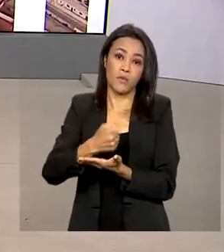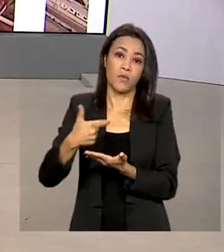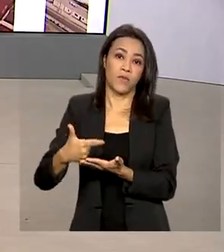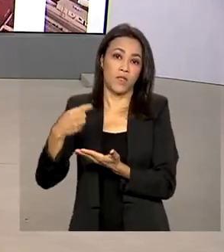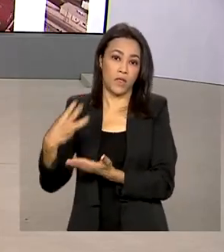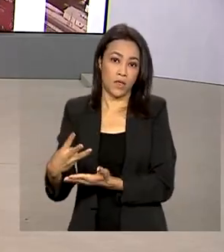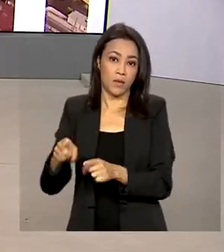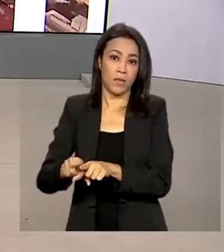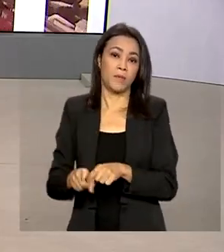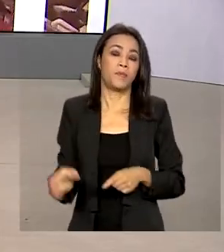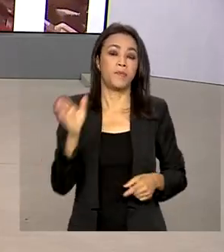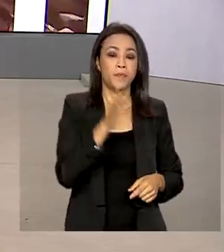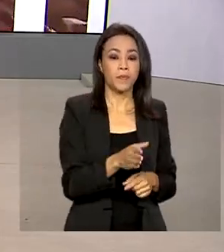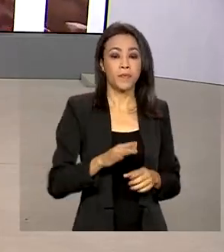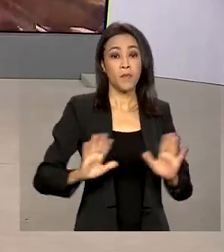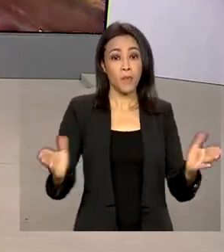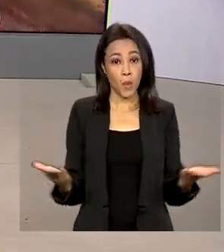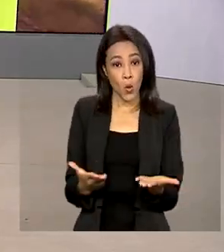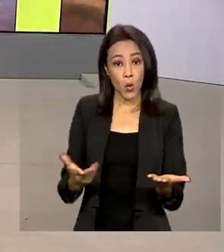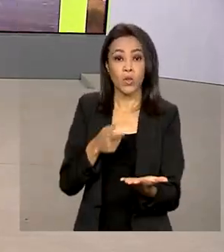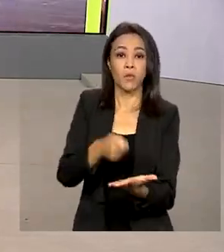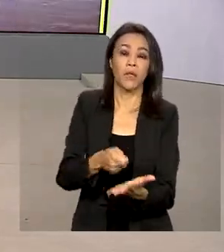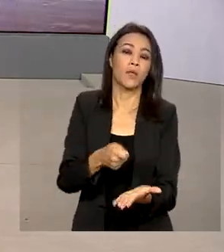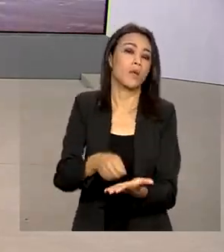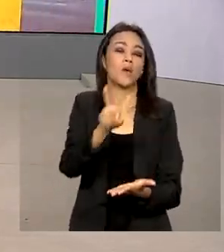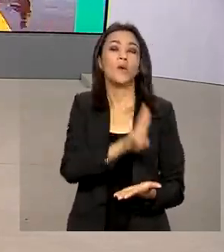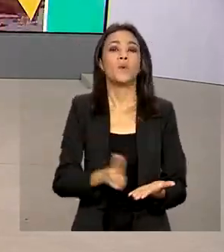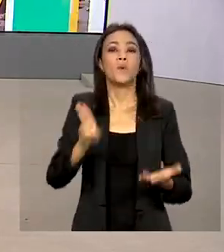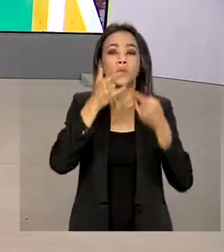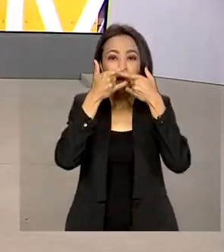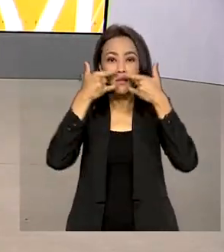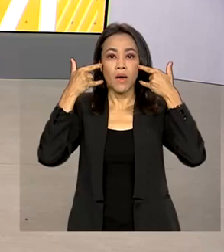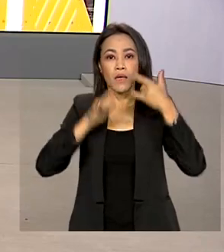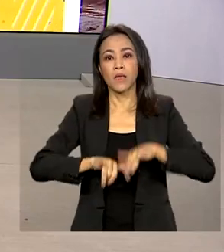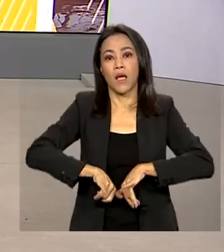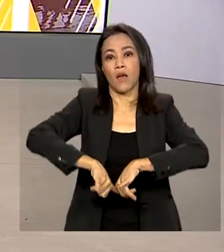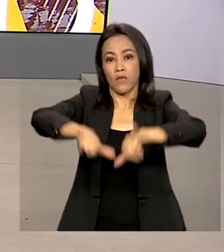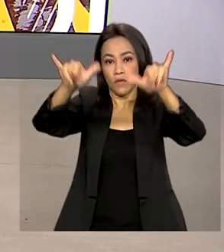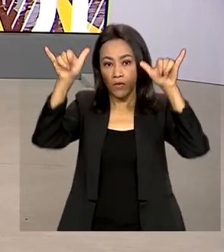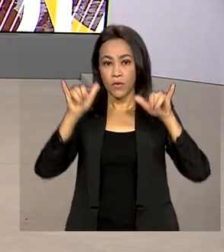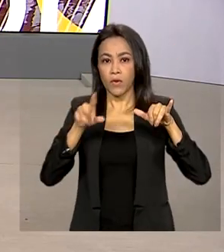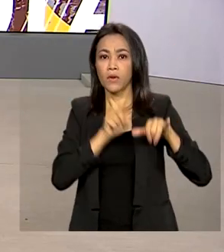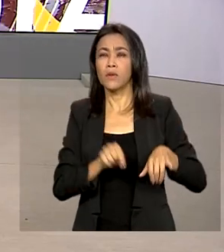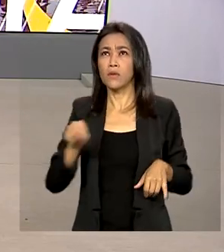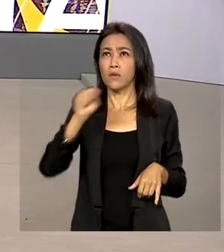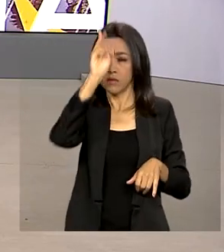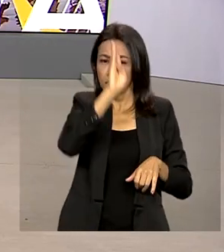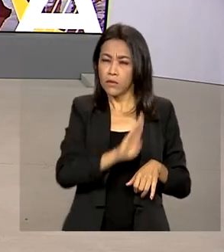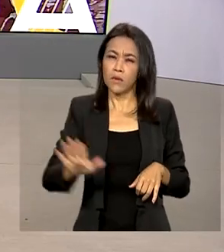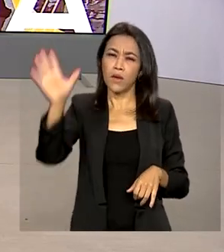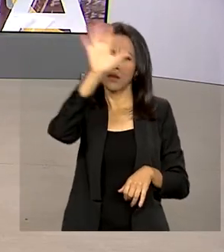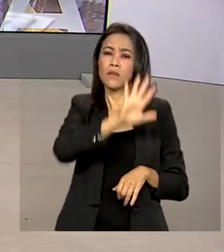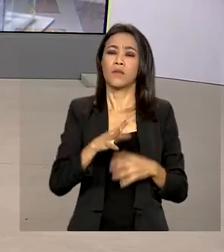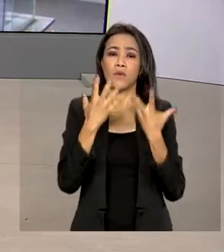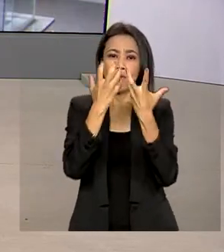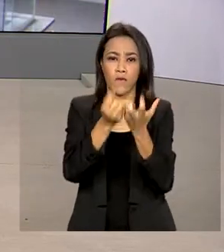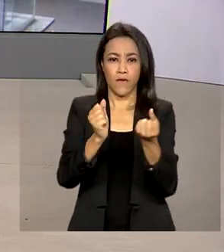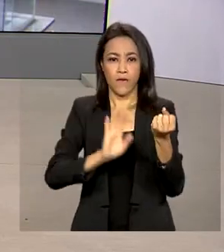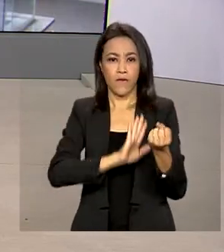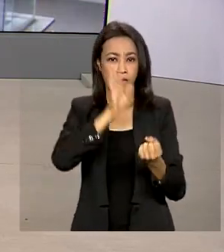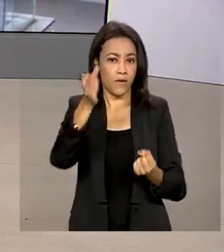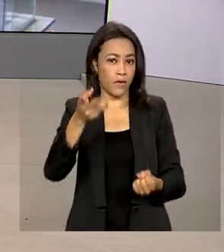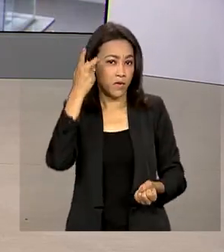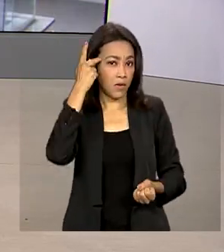A partir de hoje, volta a ser obrigatório o uso de máscaras nos aviões e aeroportos de todo o país. Vamos a São Paulo, Júlia